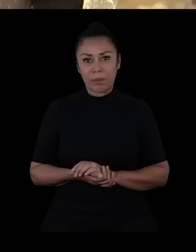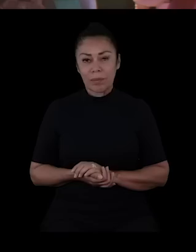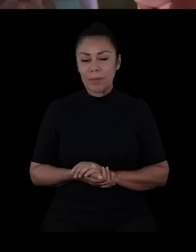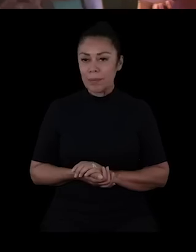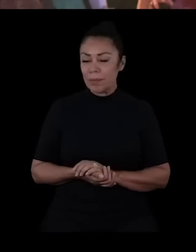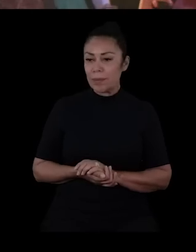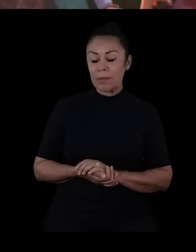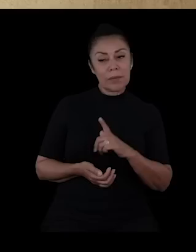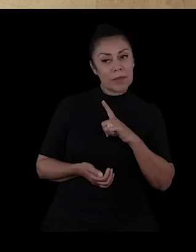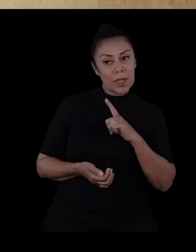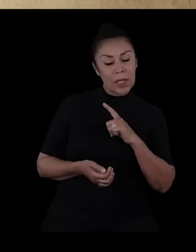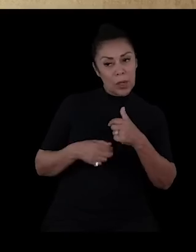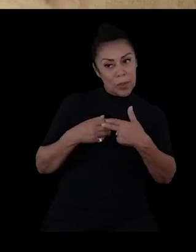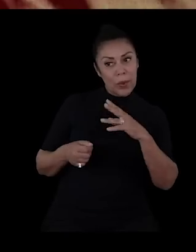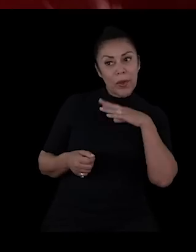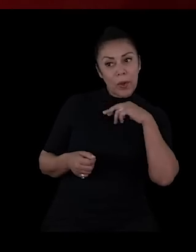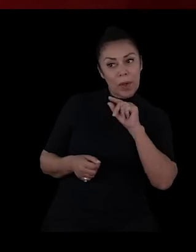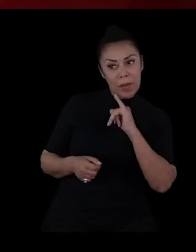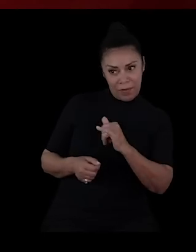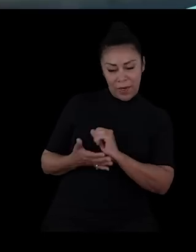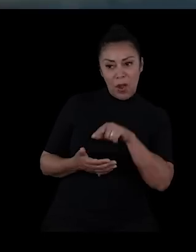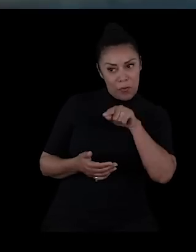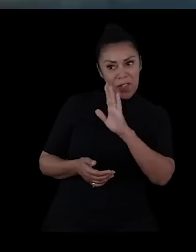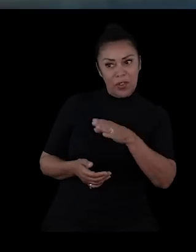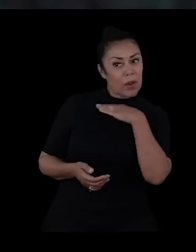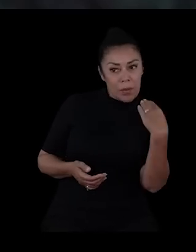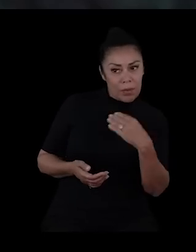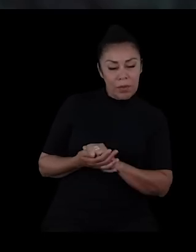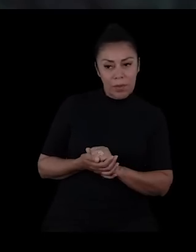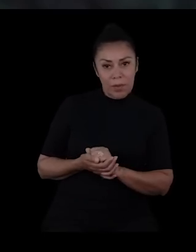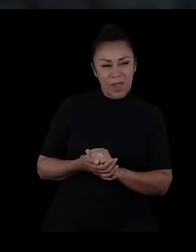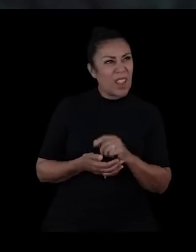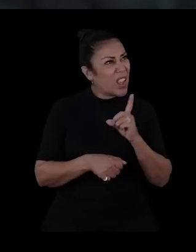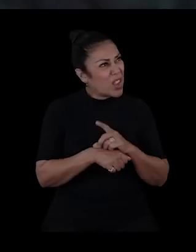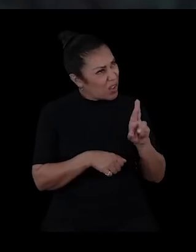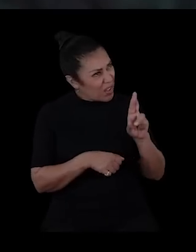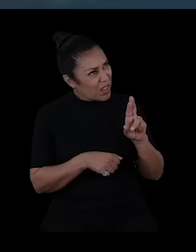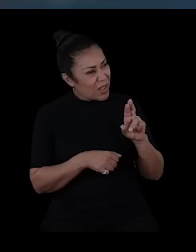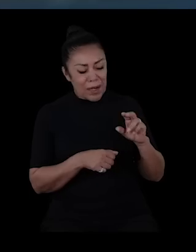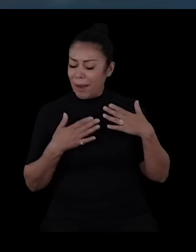O sino o esmaga. Uma nova história de contos de fadas de Shrek. Tenho más notícias. Você morreu.